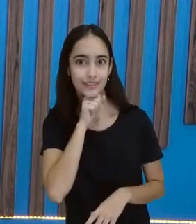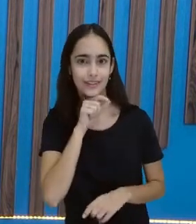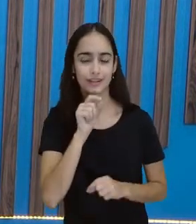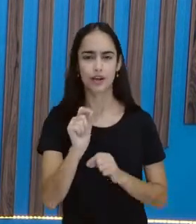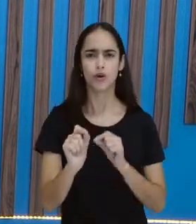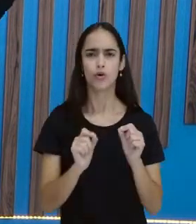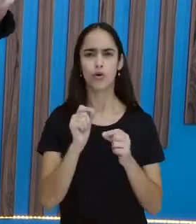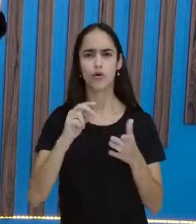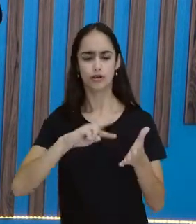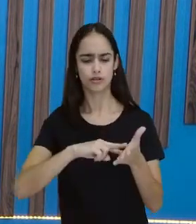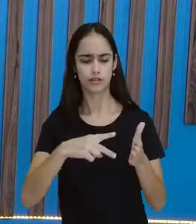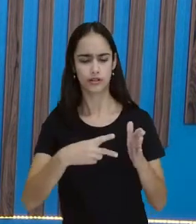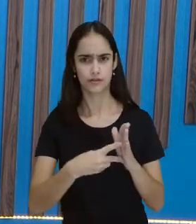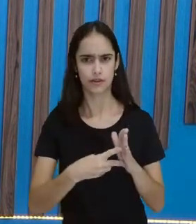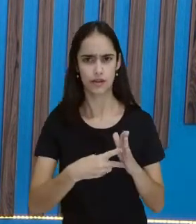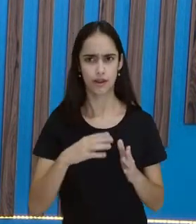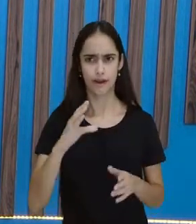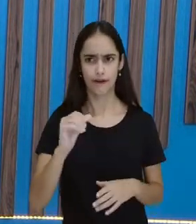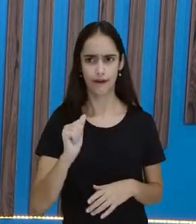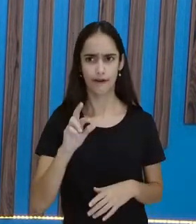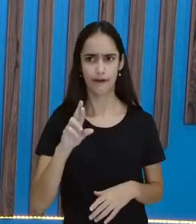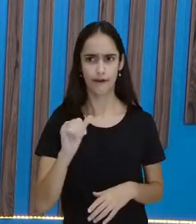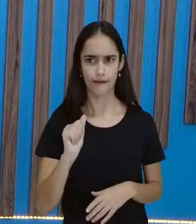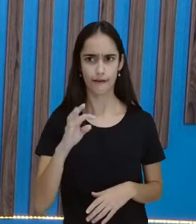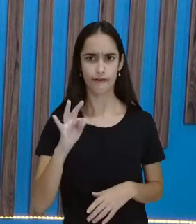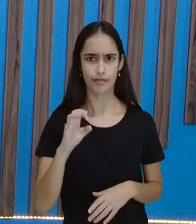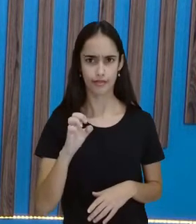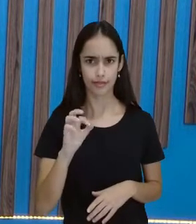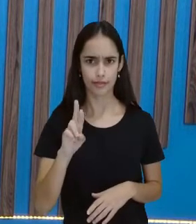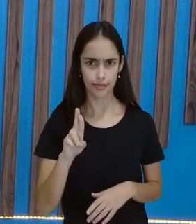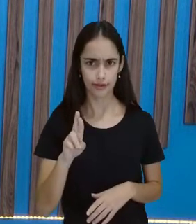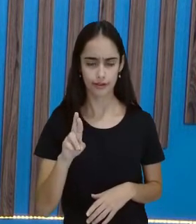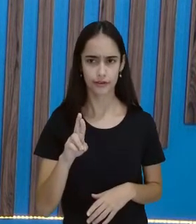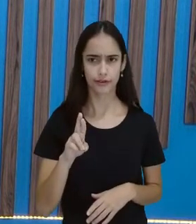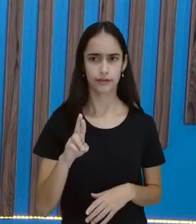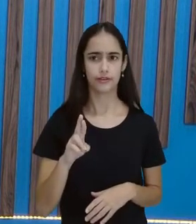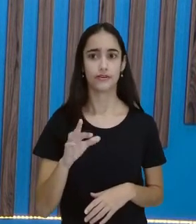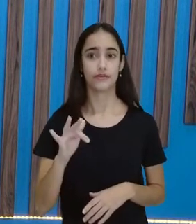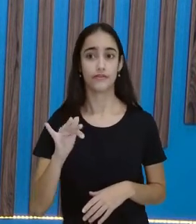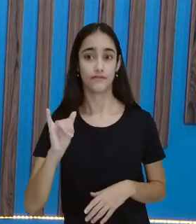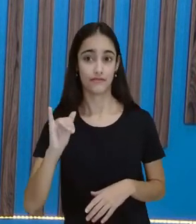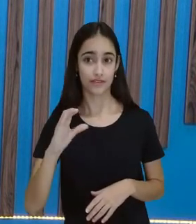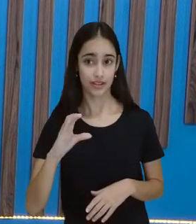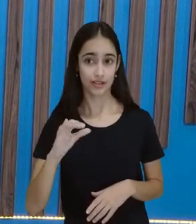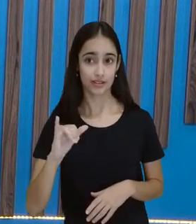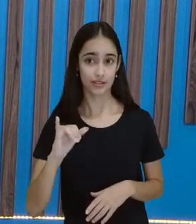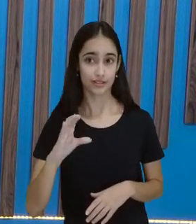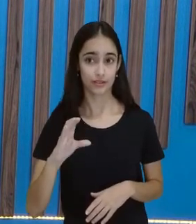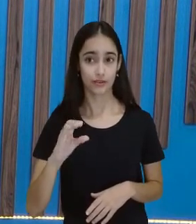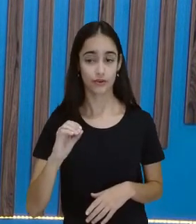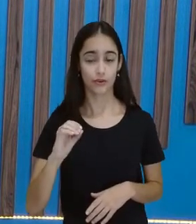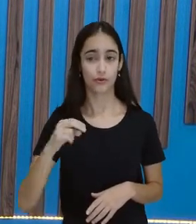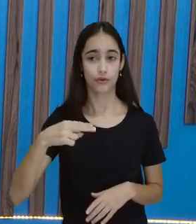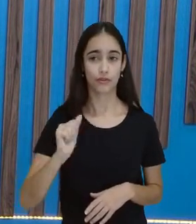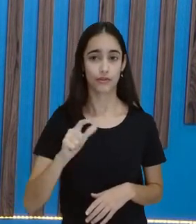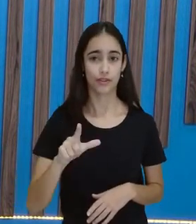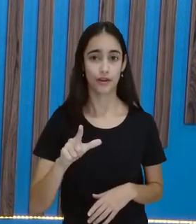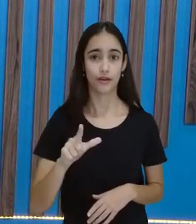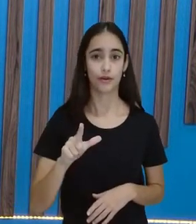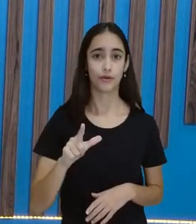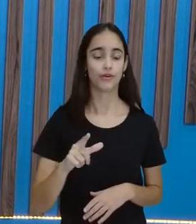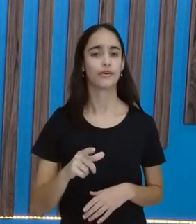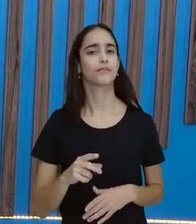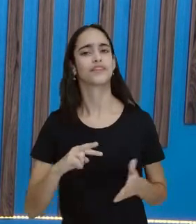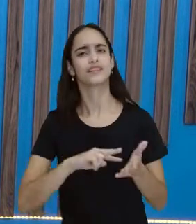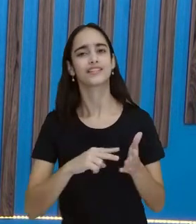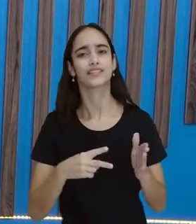Casey? Caráter ficcional quer dizer que não é uma história verídica, tá certo? Porque na vida real,